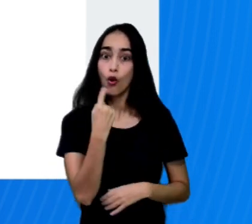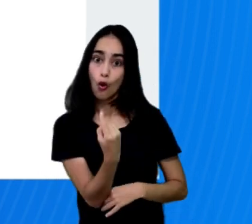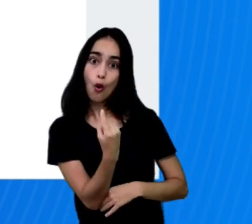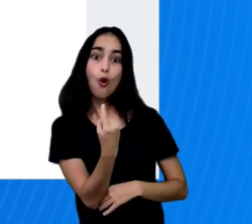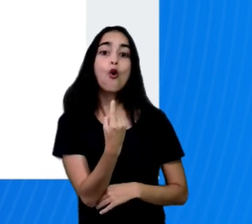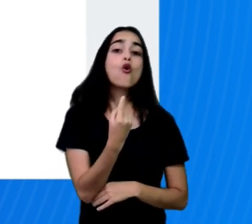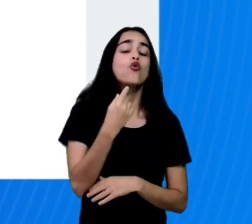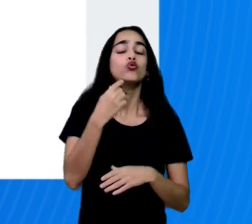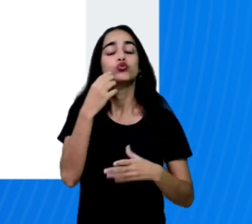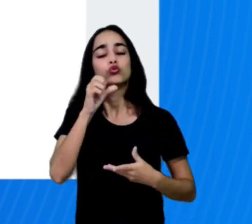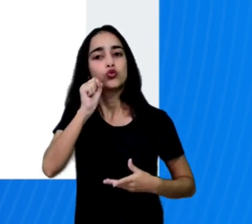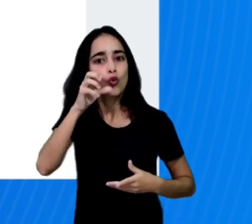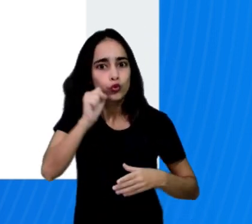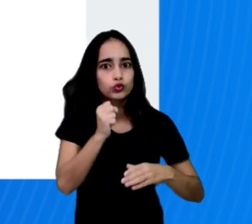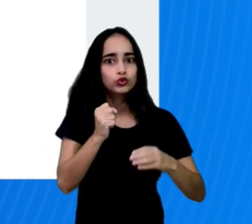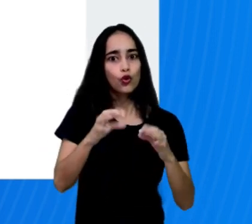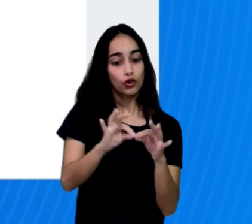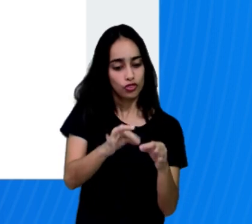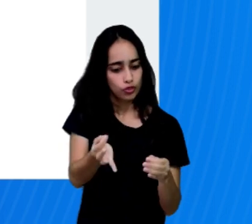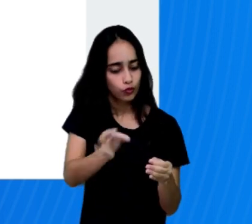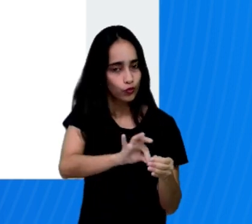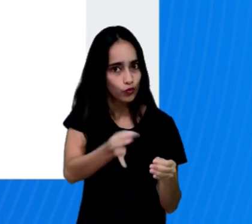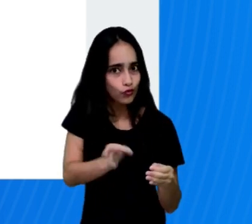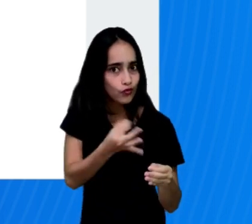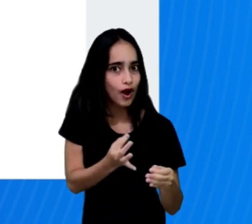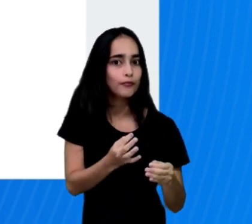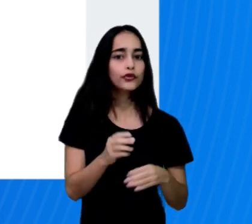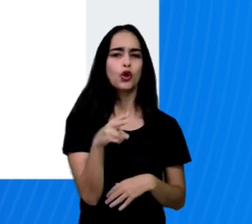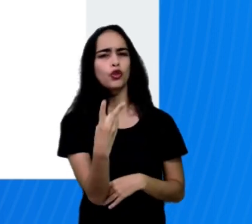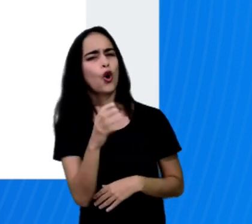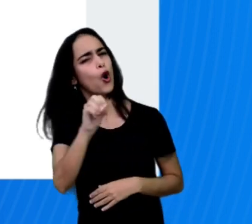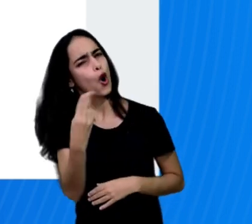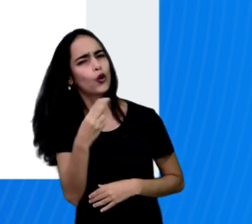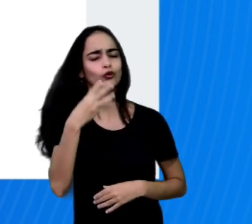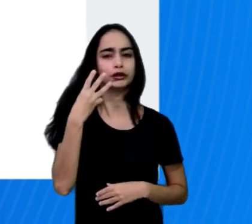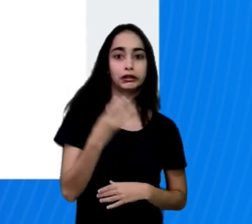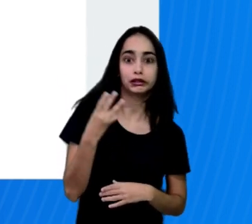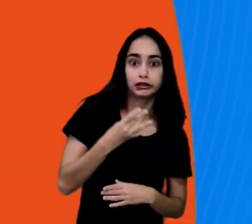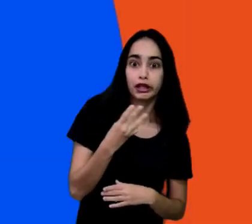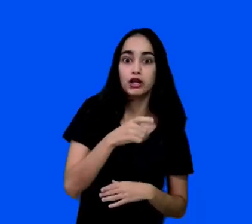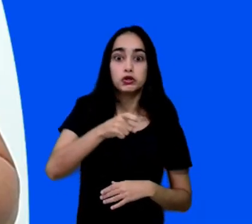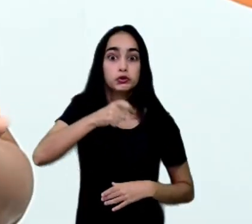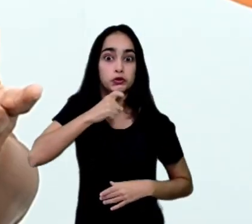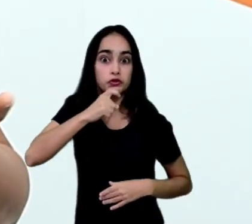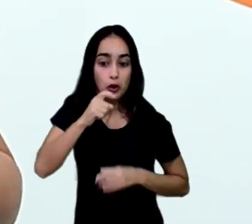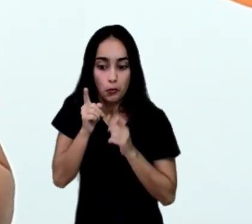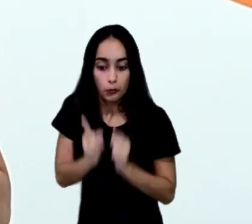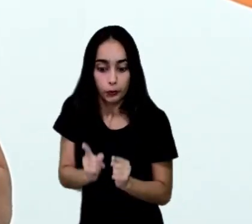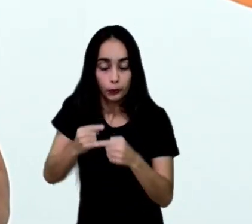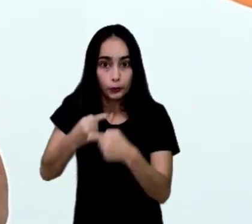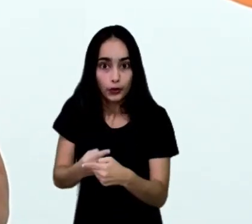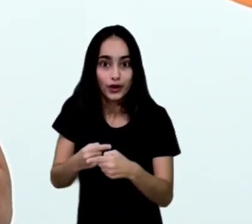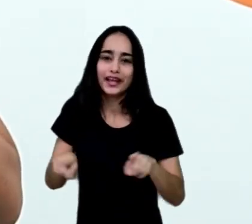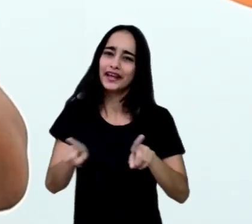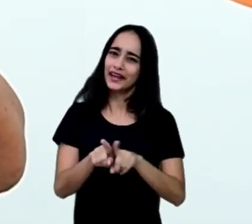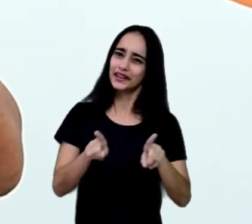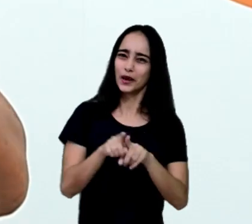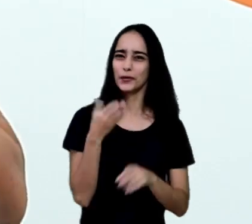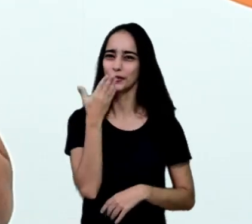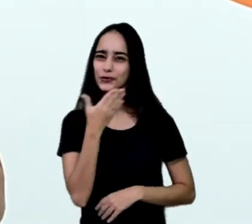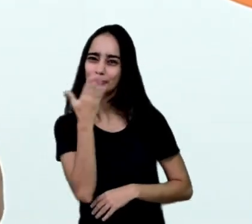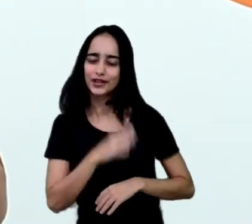Dois ou três cubos de gelo. Uma colher de sopa de açúcar. Olha aí o nosso vampirinho.